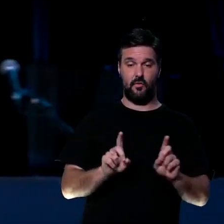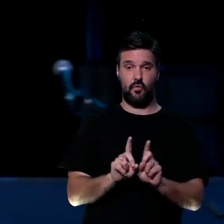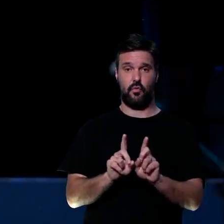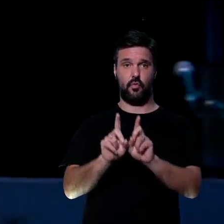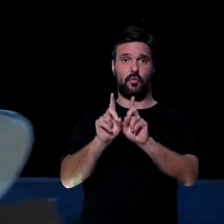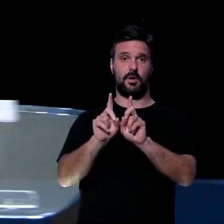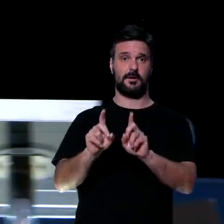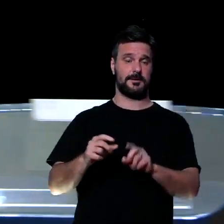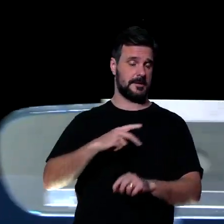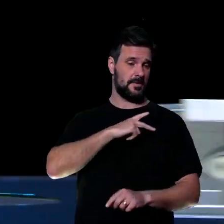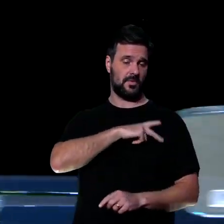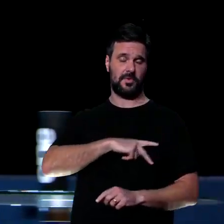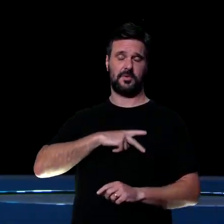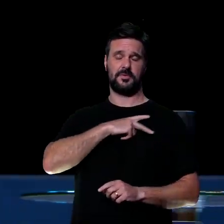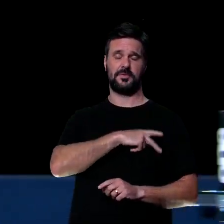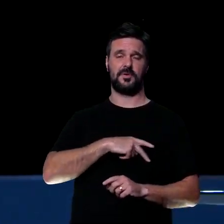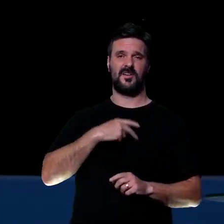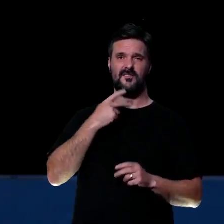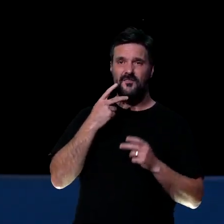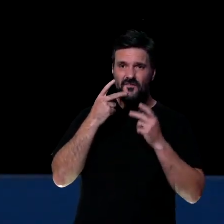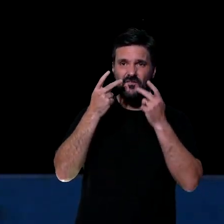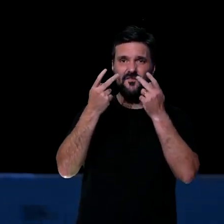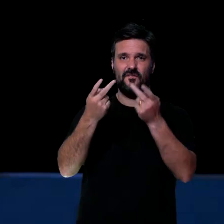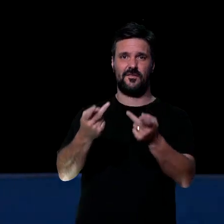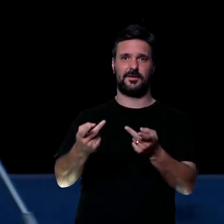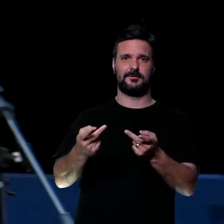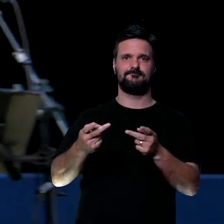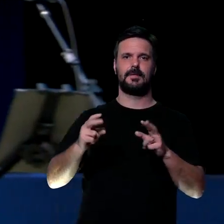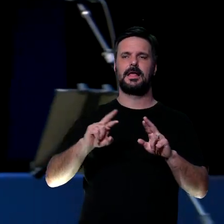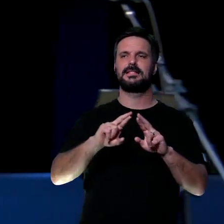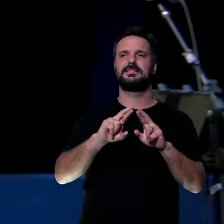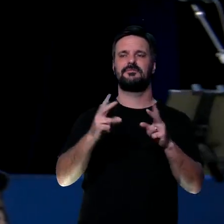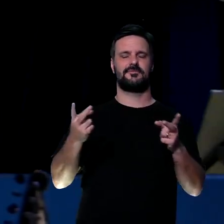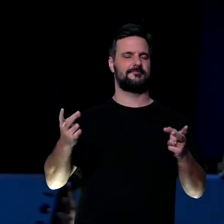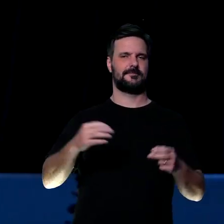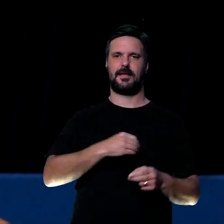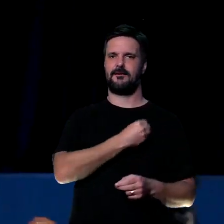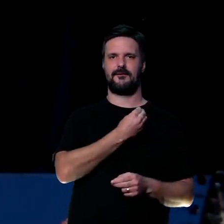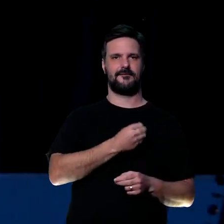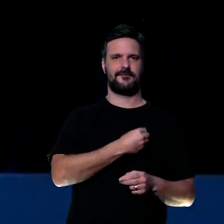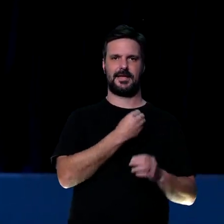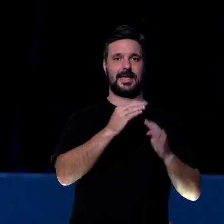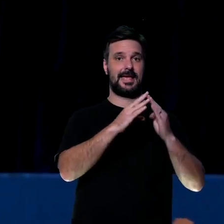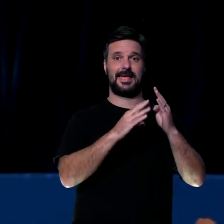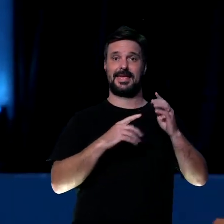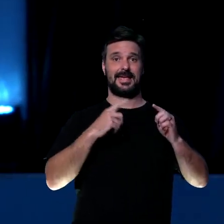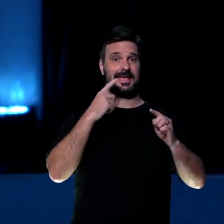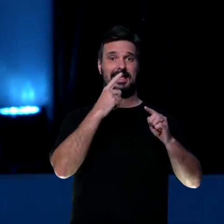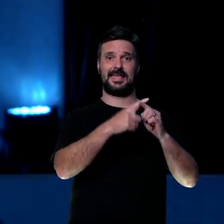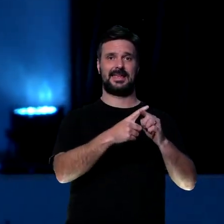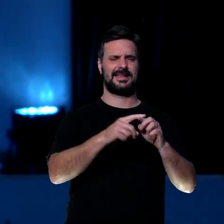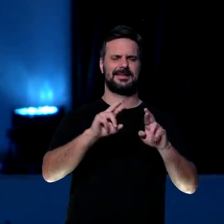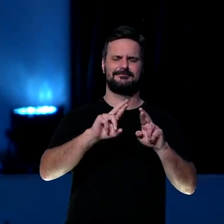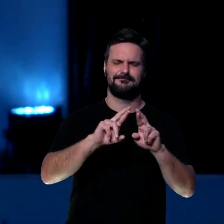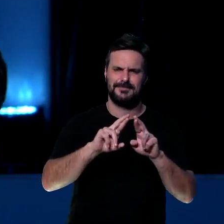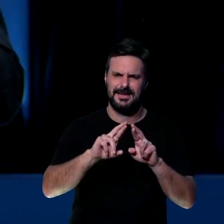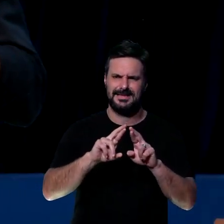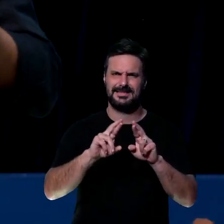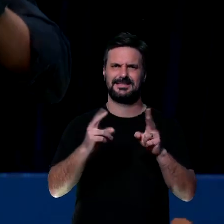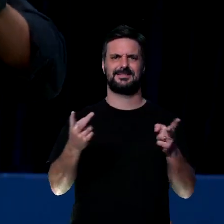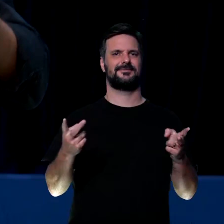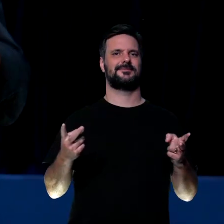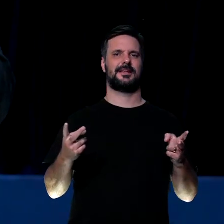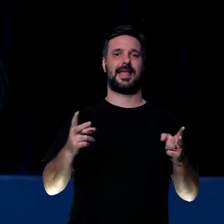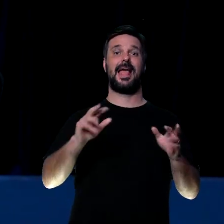Entenda, que Paulo estava falando é, gente, nós vivemos de uma maneira diferente. Igreja não é um shopping, igreja não é um clube, igreja